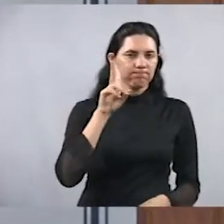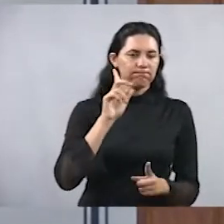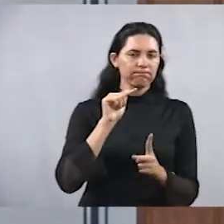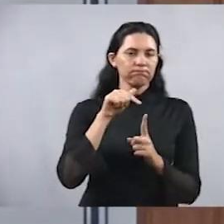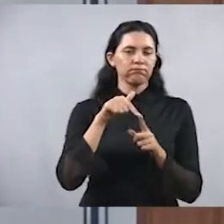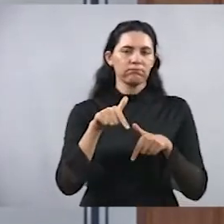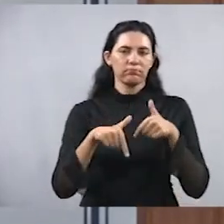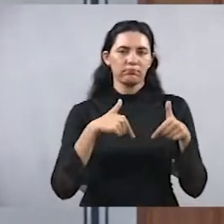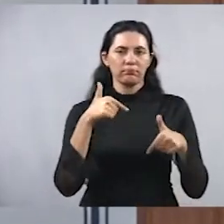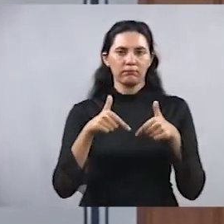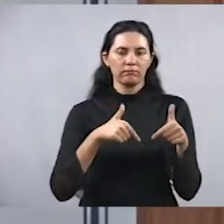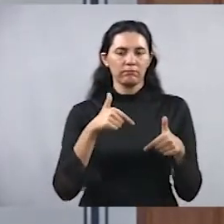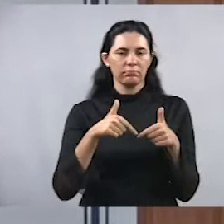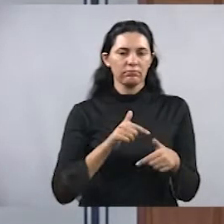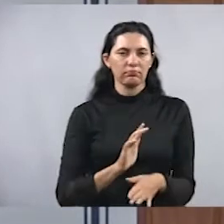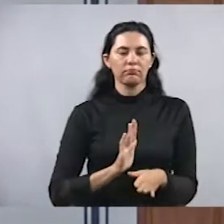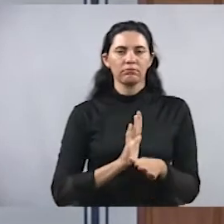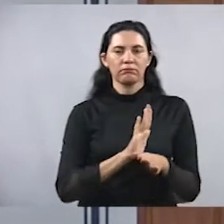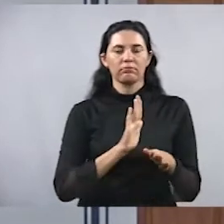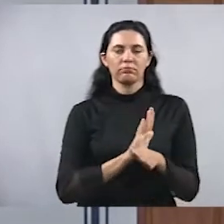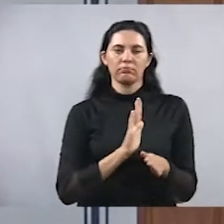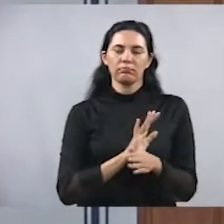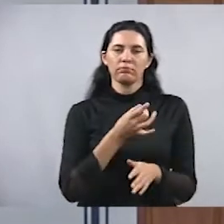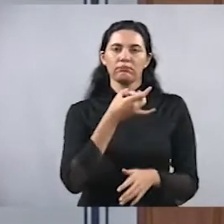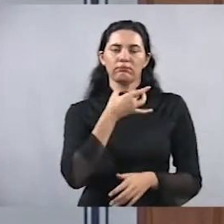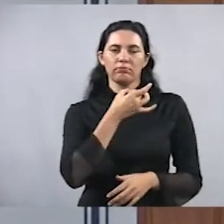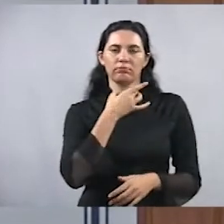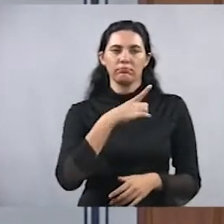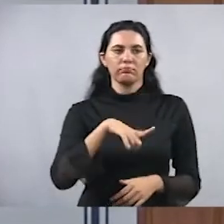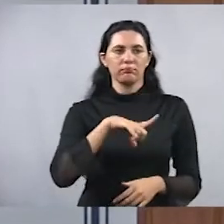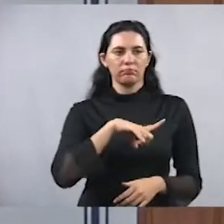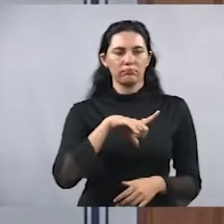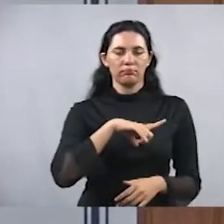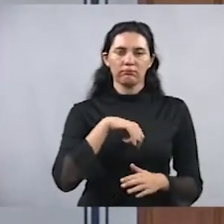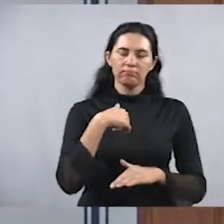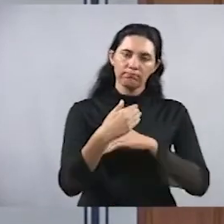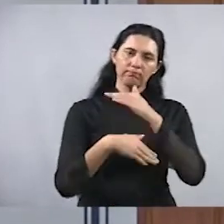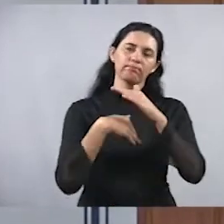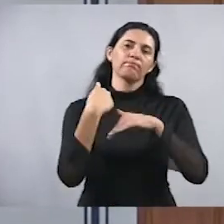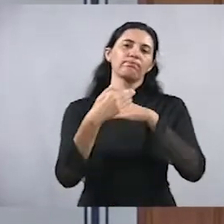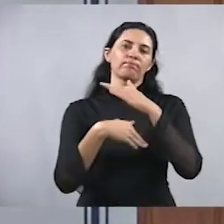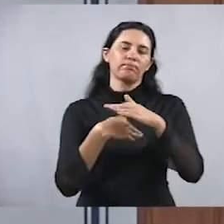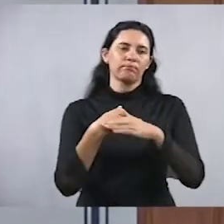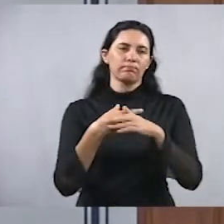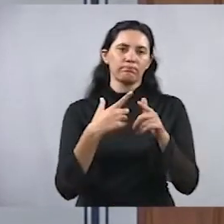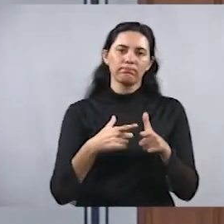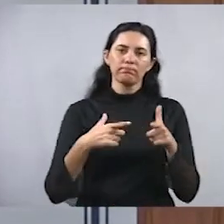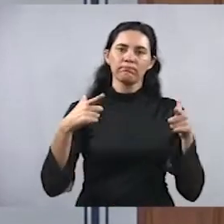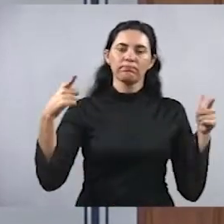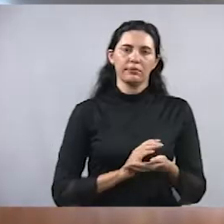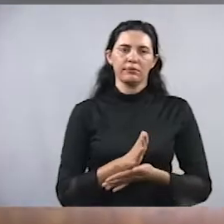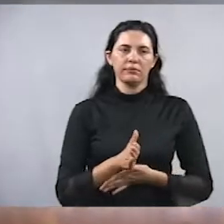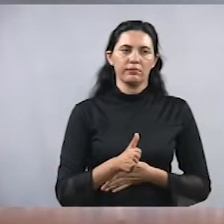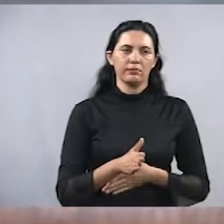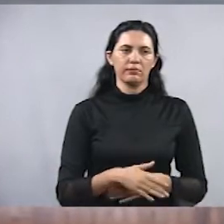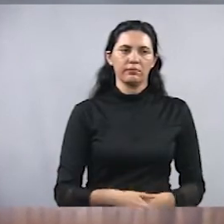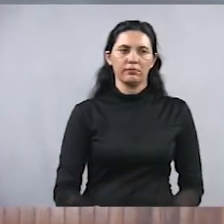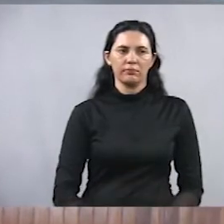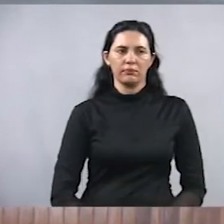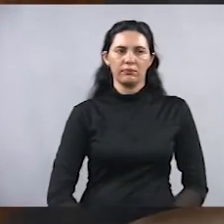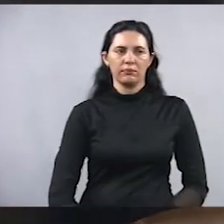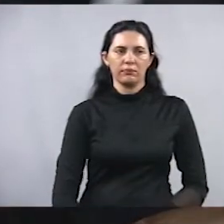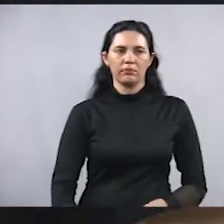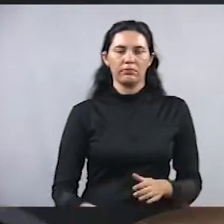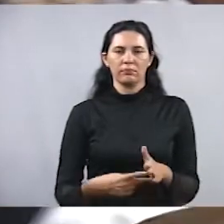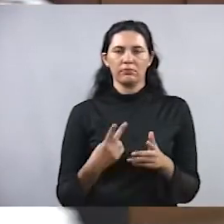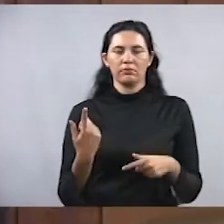um trabalhador que contribuiu para que Marília tivesse esse desenvolvimento, essa pujança. Aprovado,